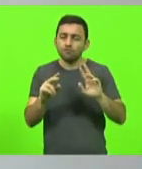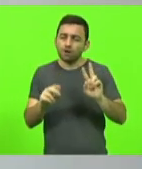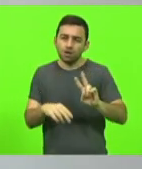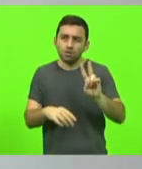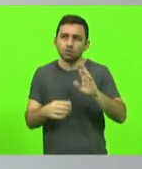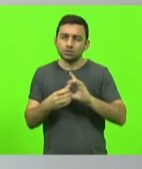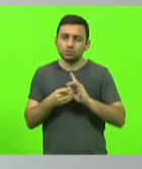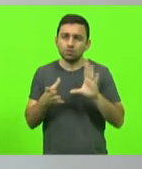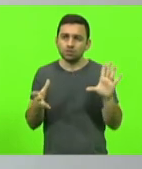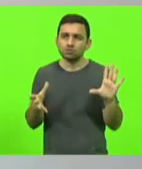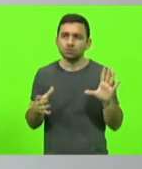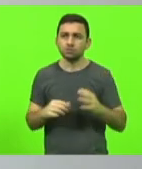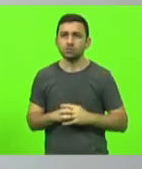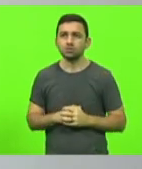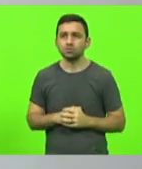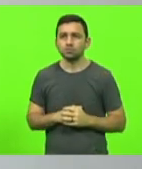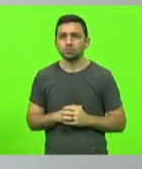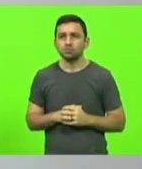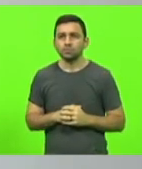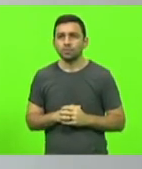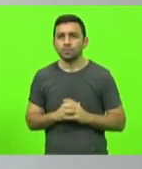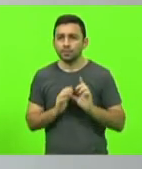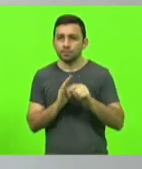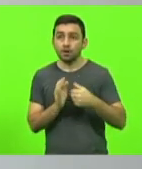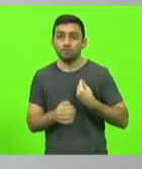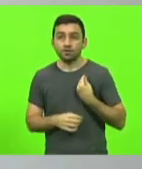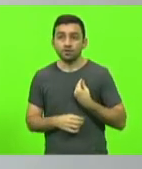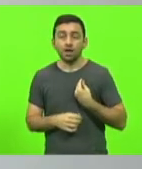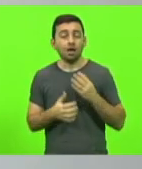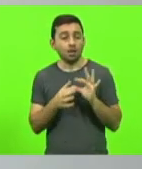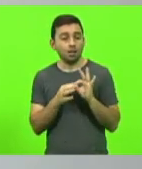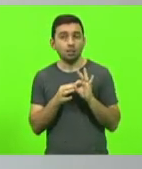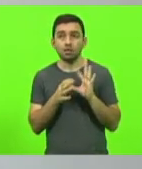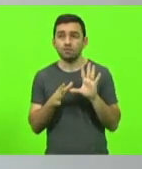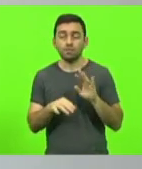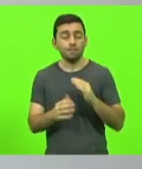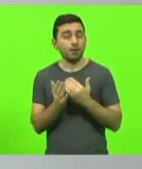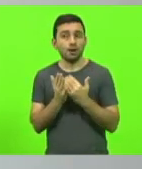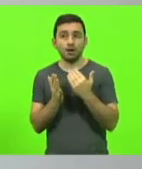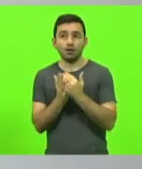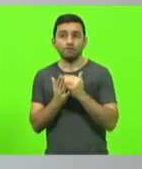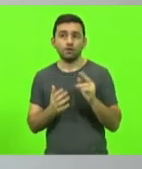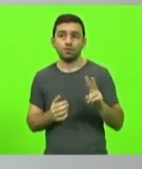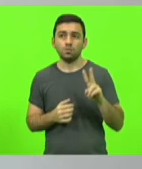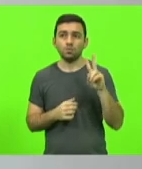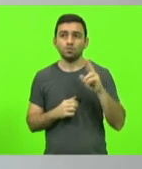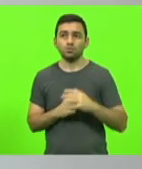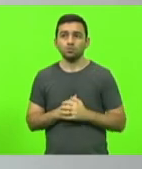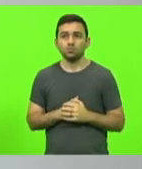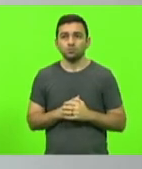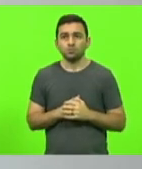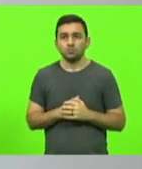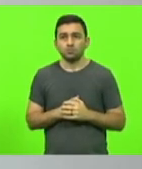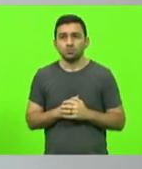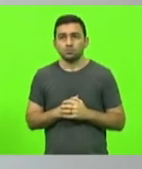democracia. Depois da vida, a liberdade é o maior valor, o maior valor. então,